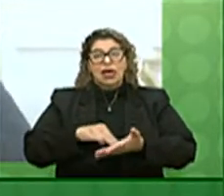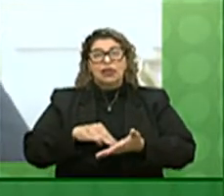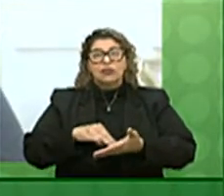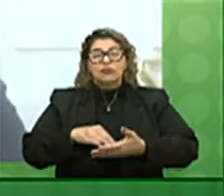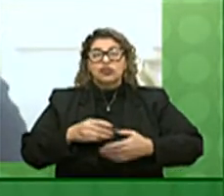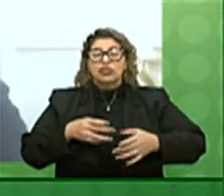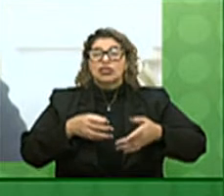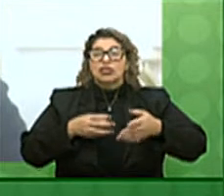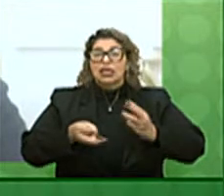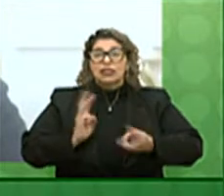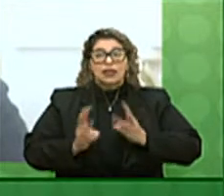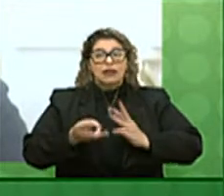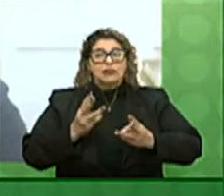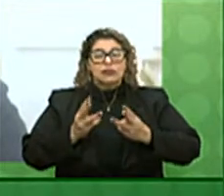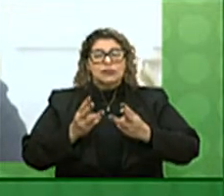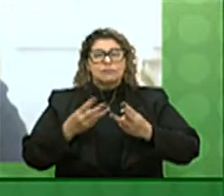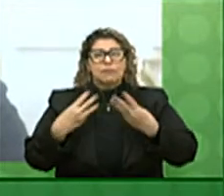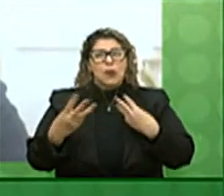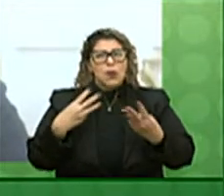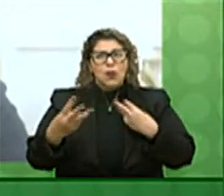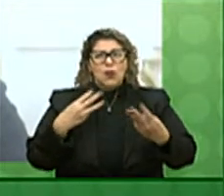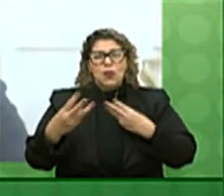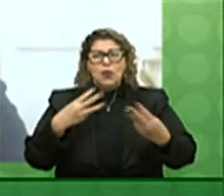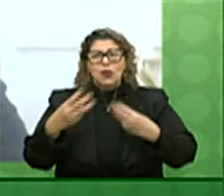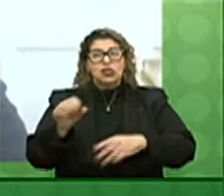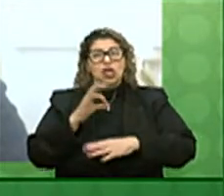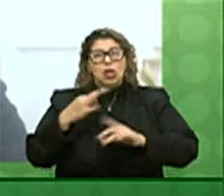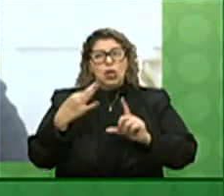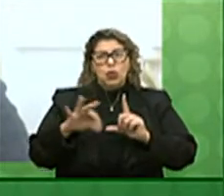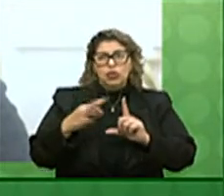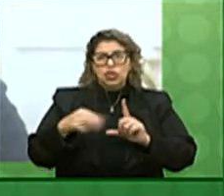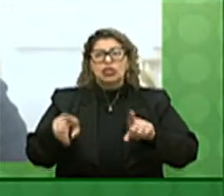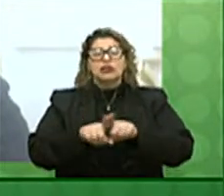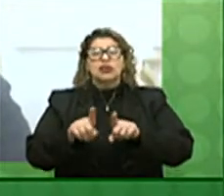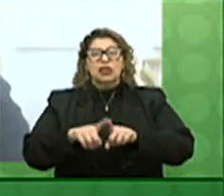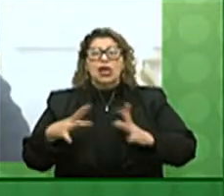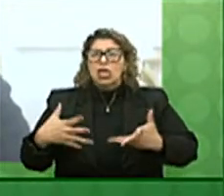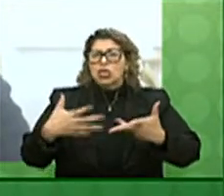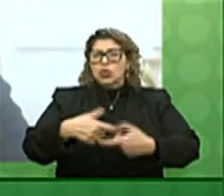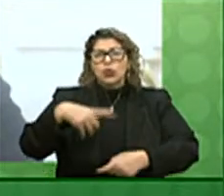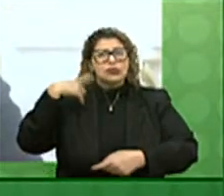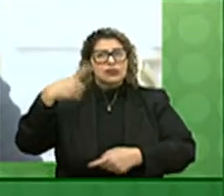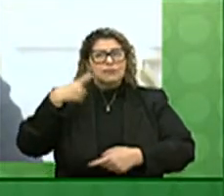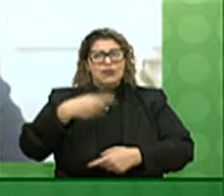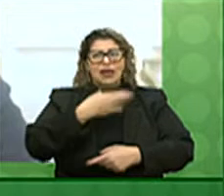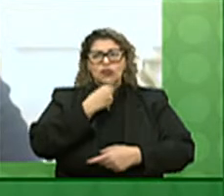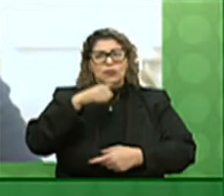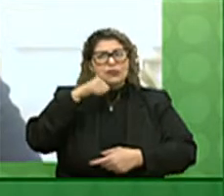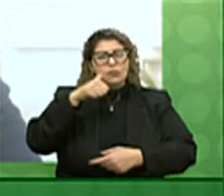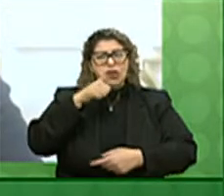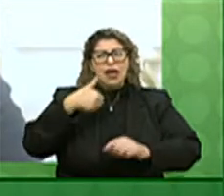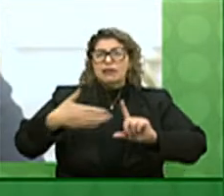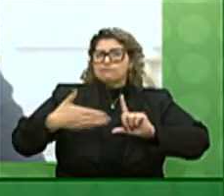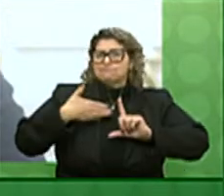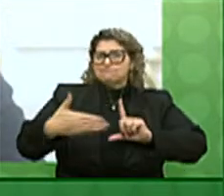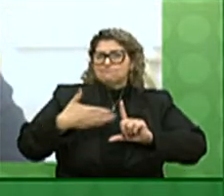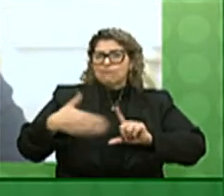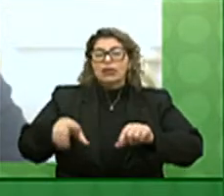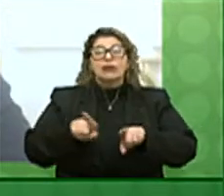Transportes, Costela, que é deputado estadual também, aos parlamentares que estão acompanhando esta sessão virtualmente,